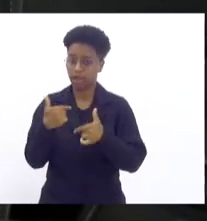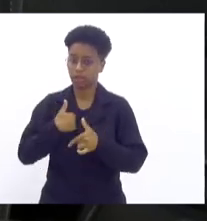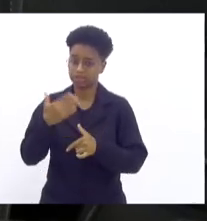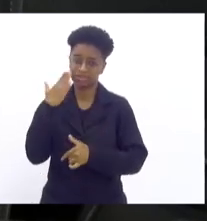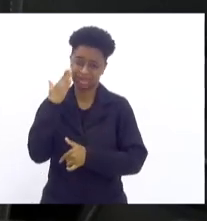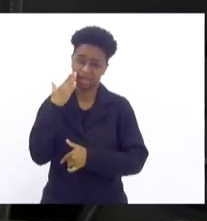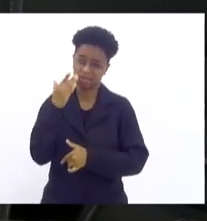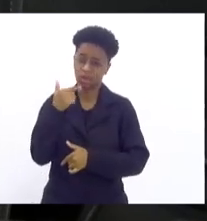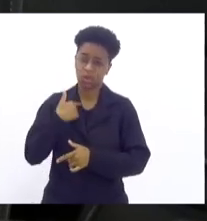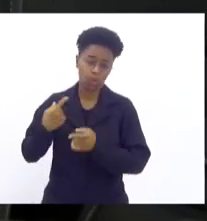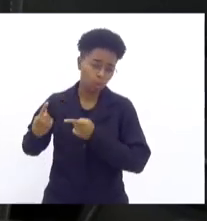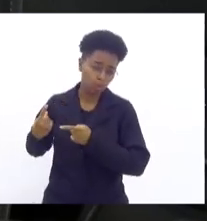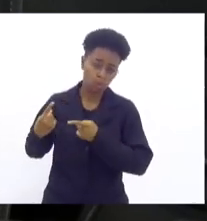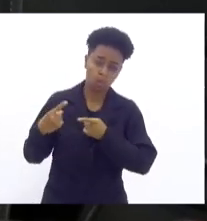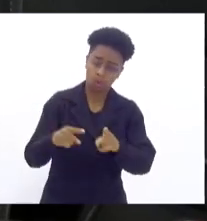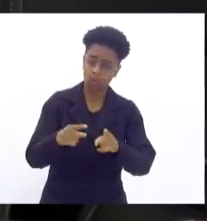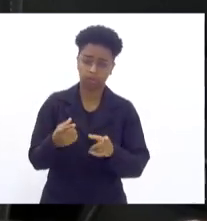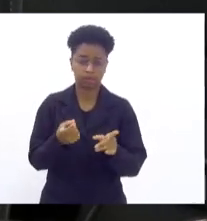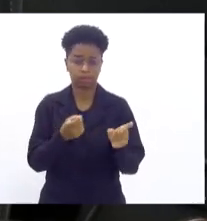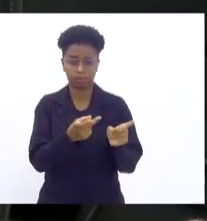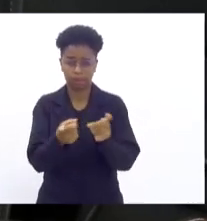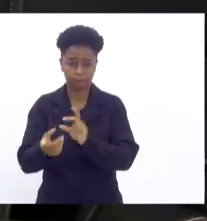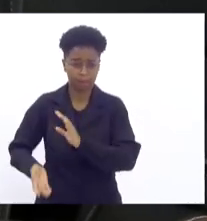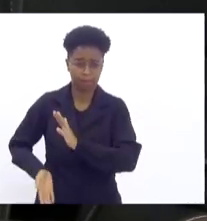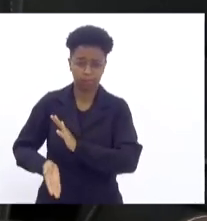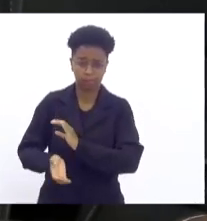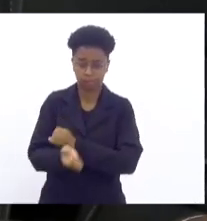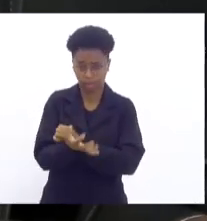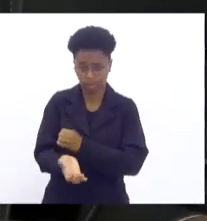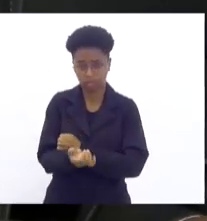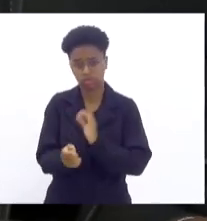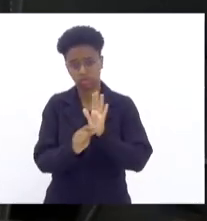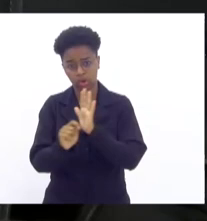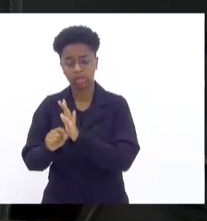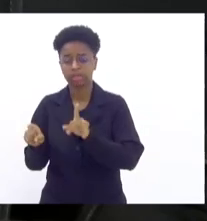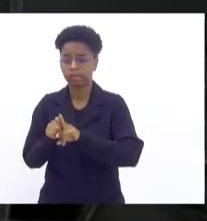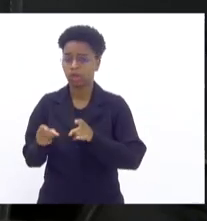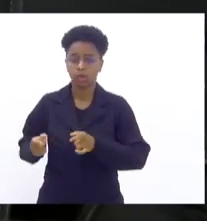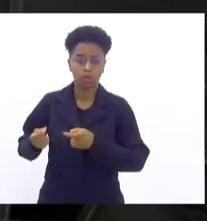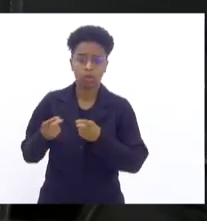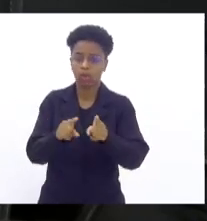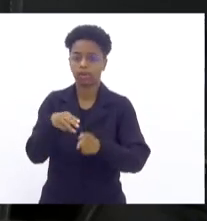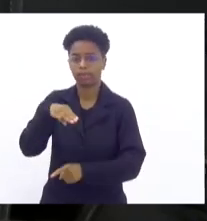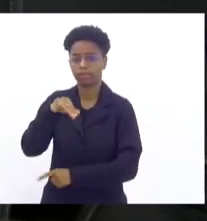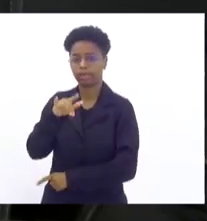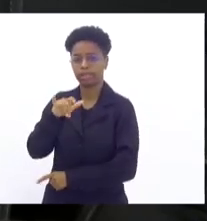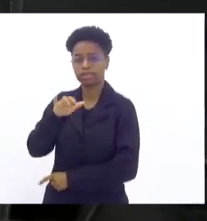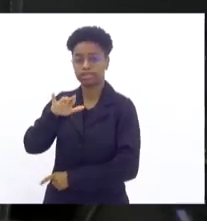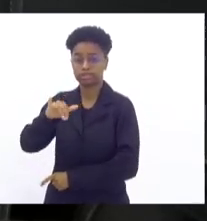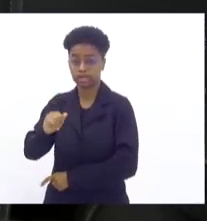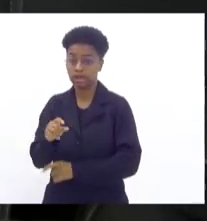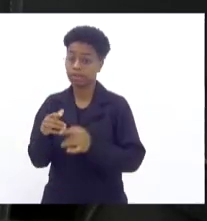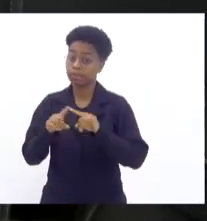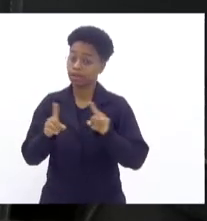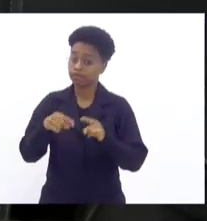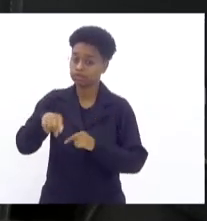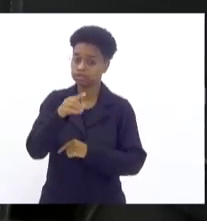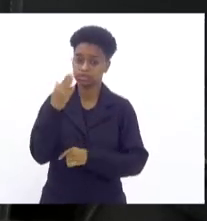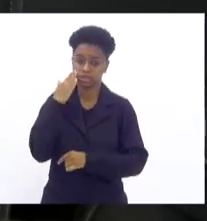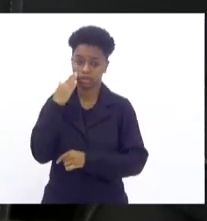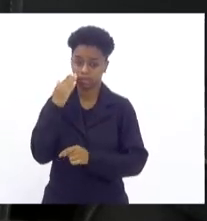tráfico, sou radicalmente contra a milícia, tanto é que quem me acompanha viu eu transformando o CV e escrevendo Deus.